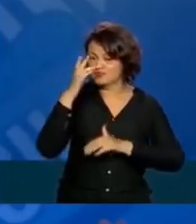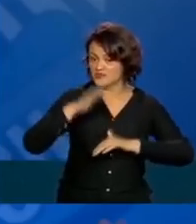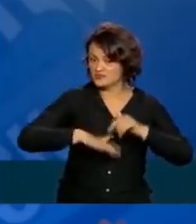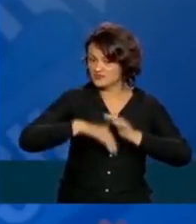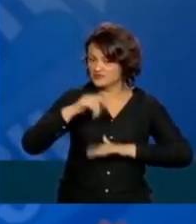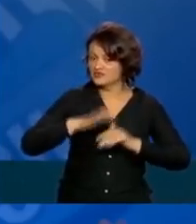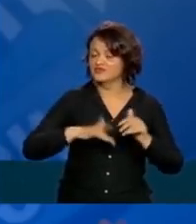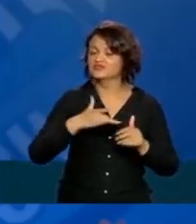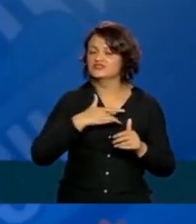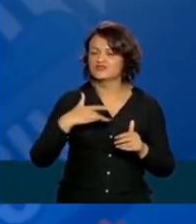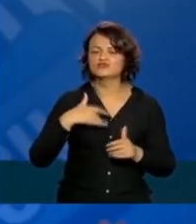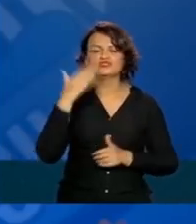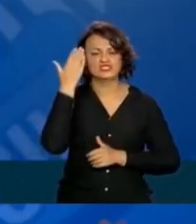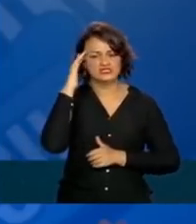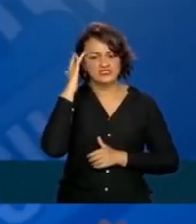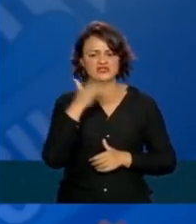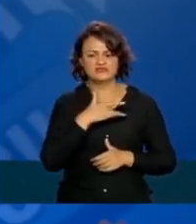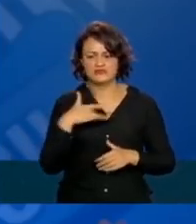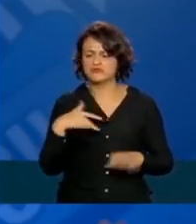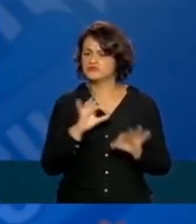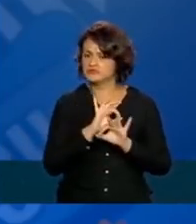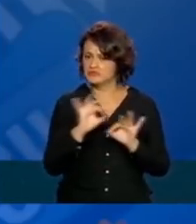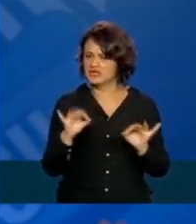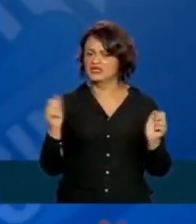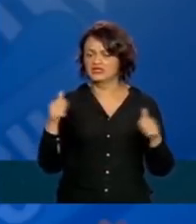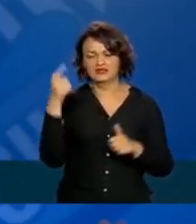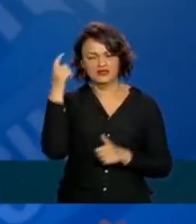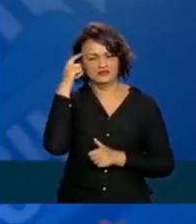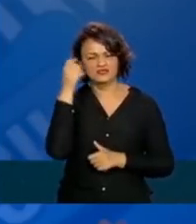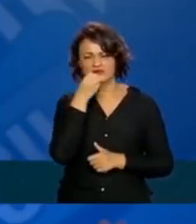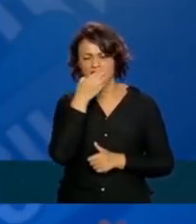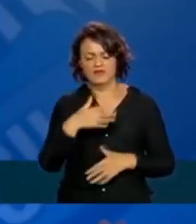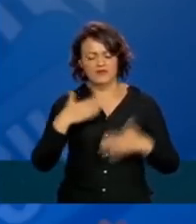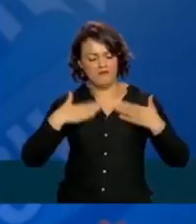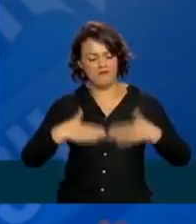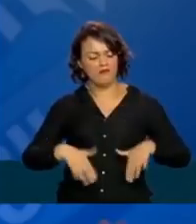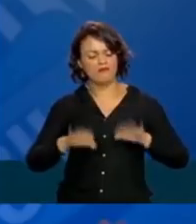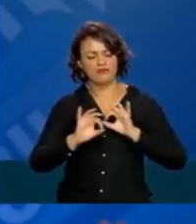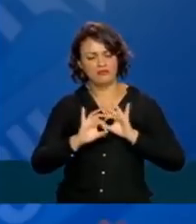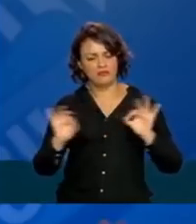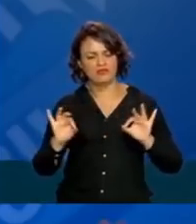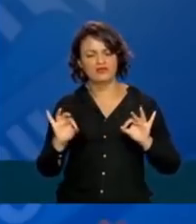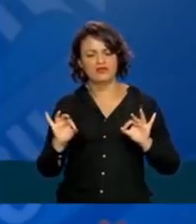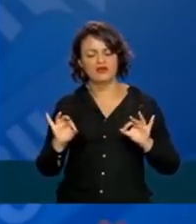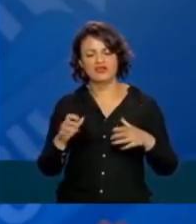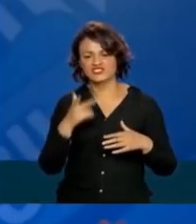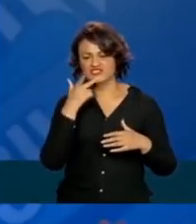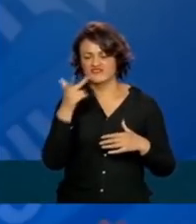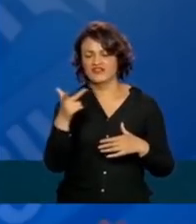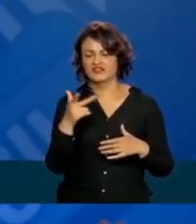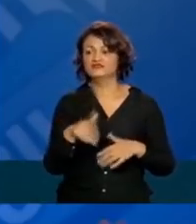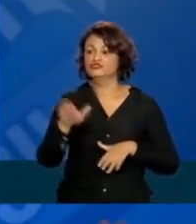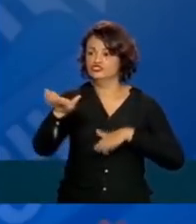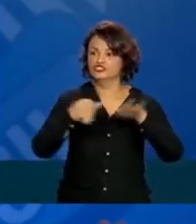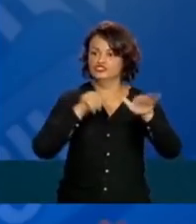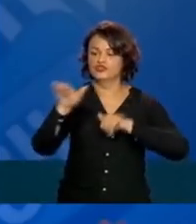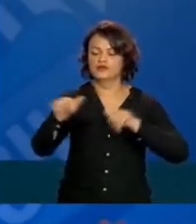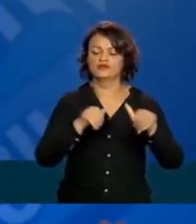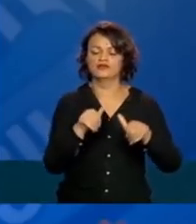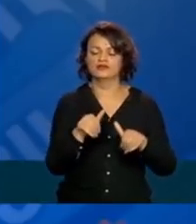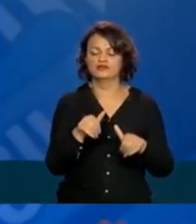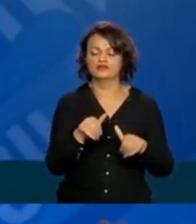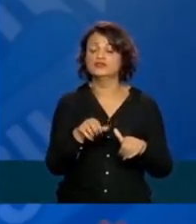de saúde, que entende, que está bem, que pode ir, que tem cabeça boa, físico bom. Não estamos aqui falando de convocação, não. Se